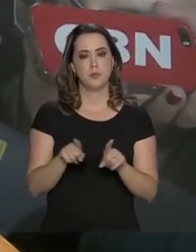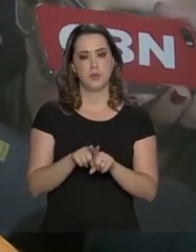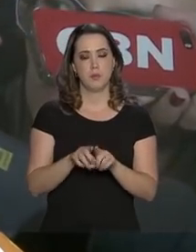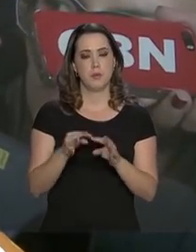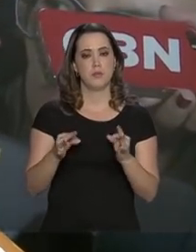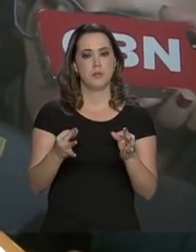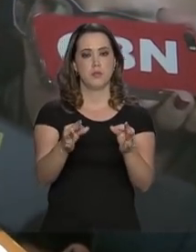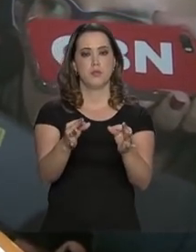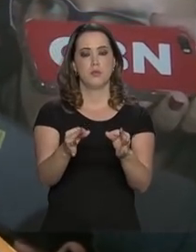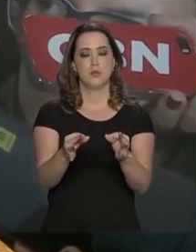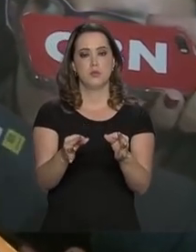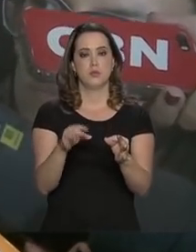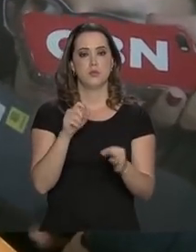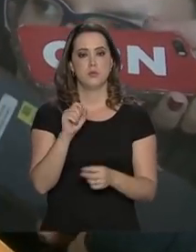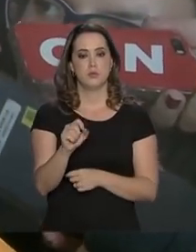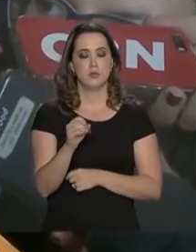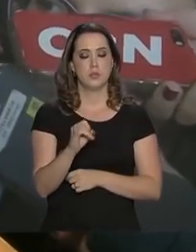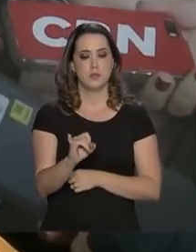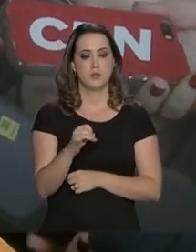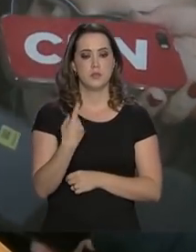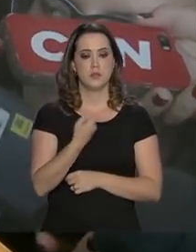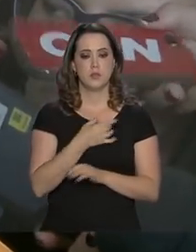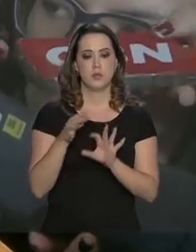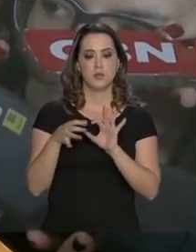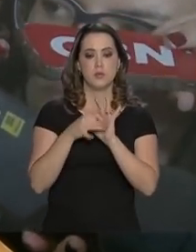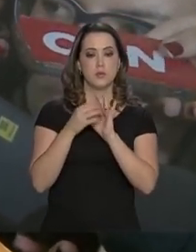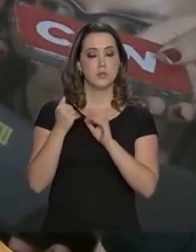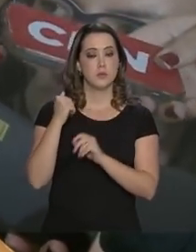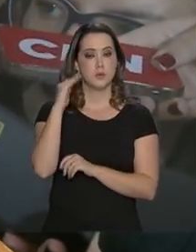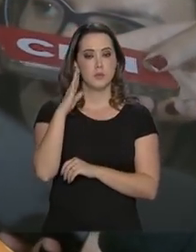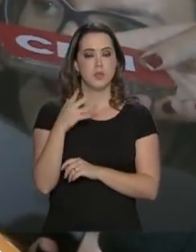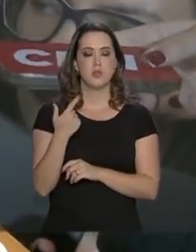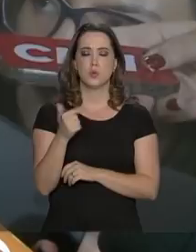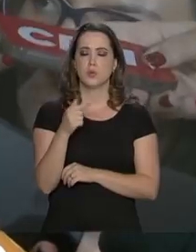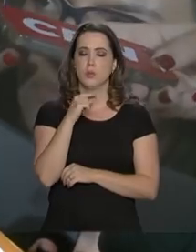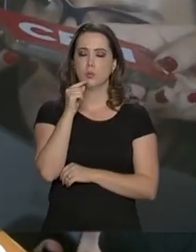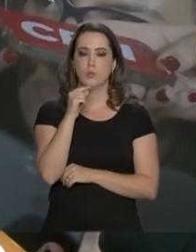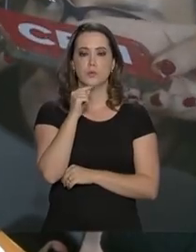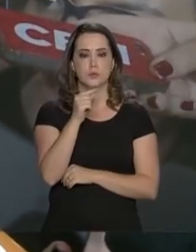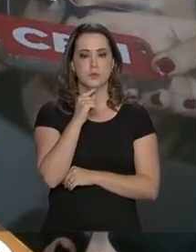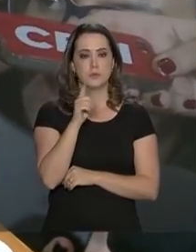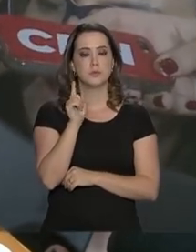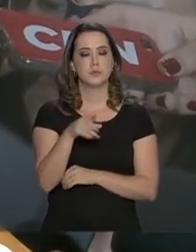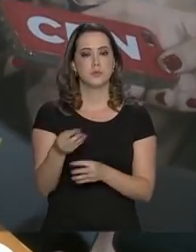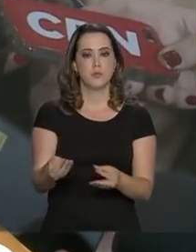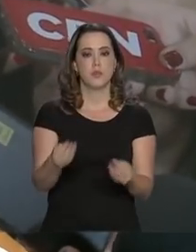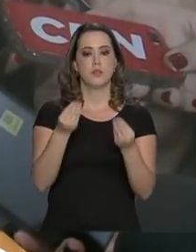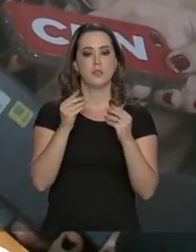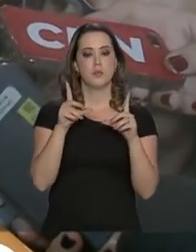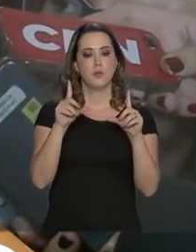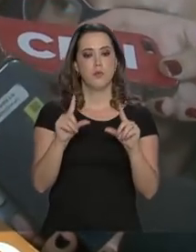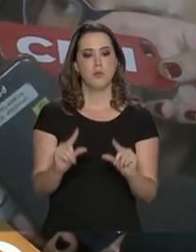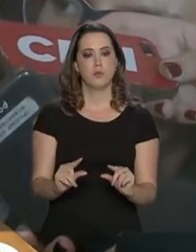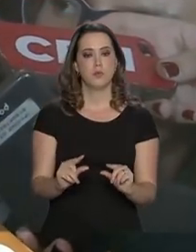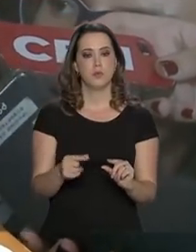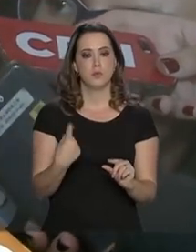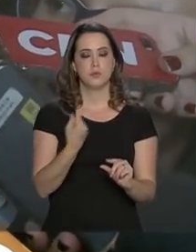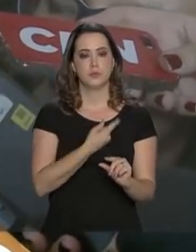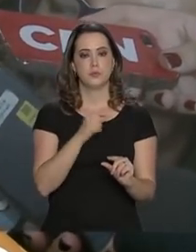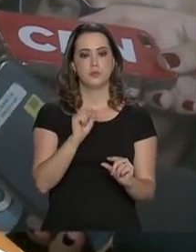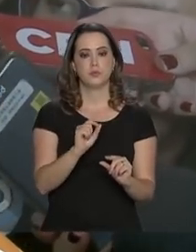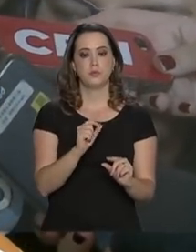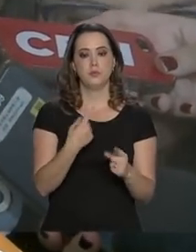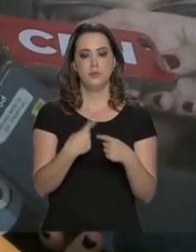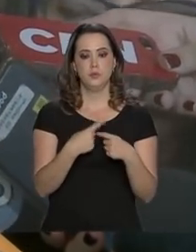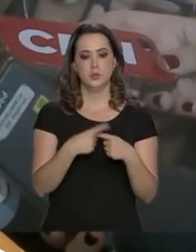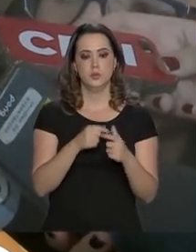tecnológica, que, se fizermos uma integração maior, sem dúvida nenhuma, traremos o menor custo, o